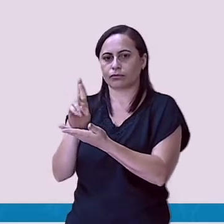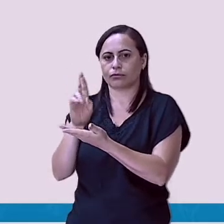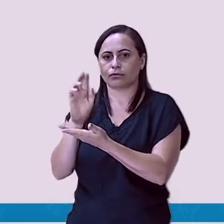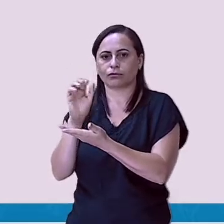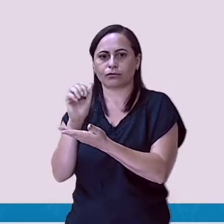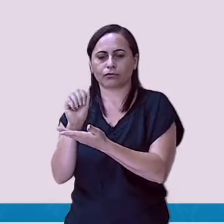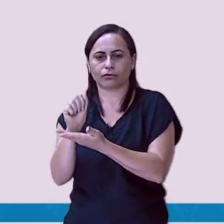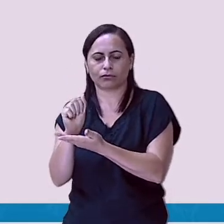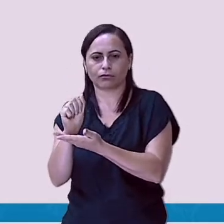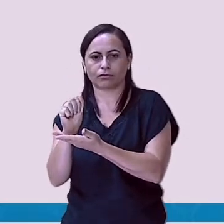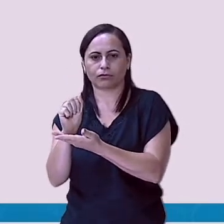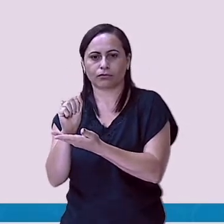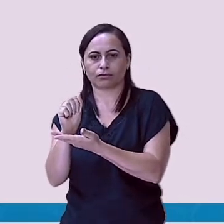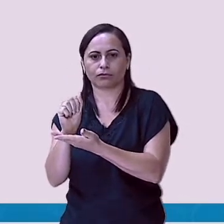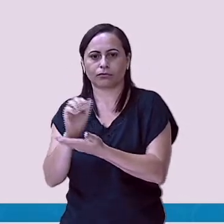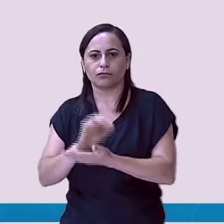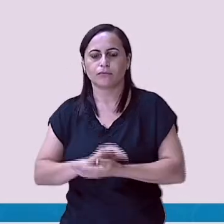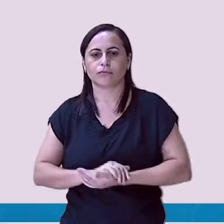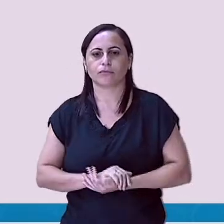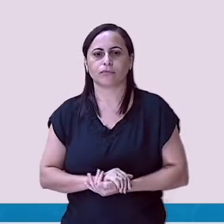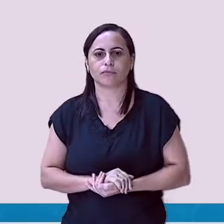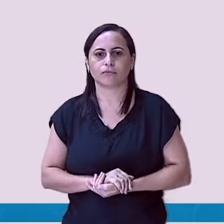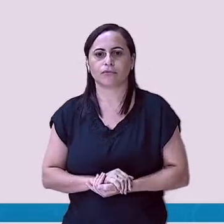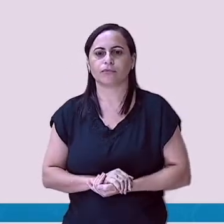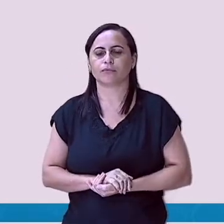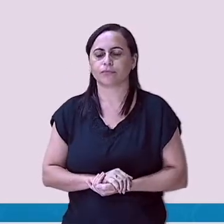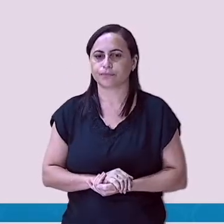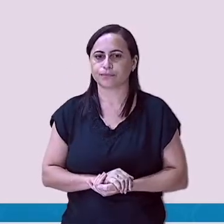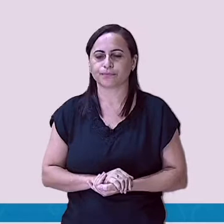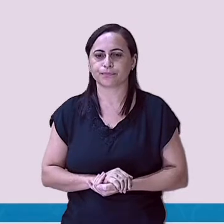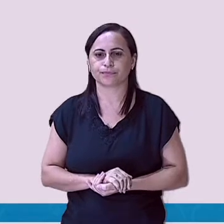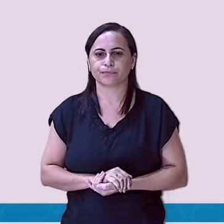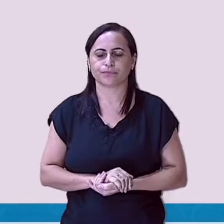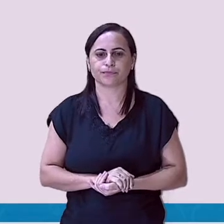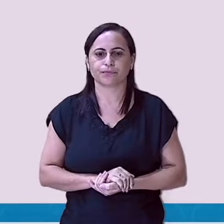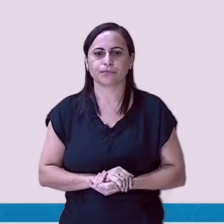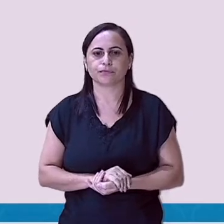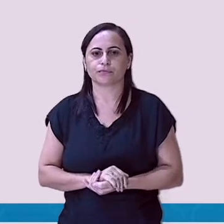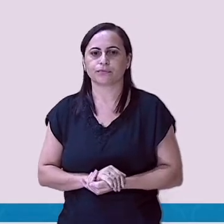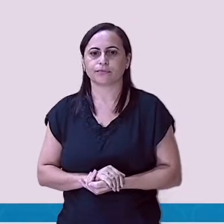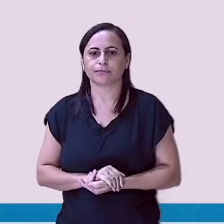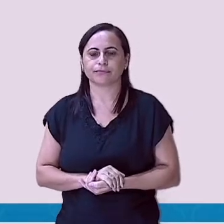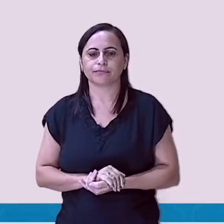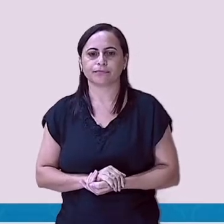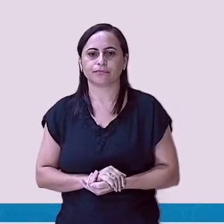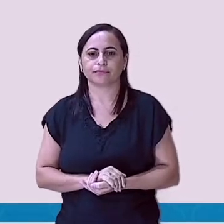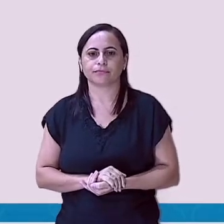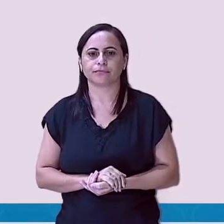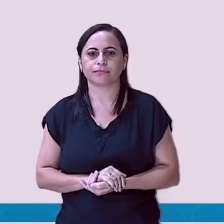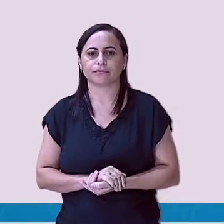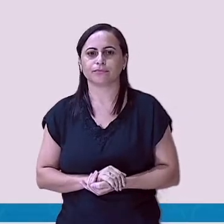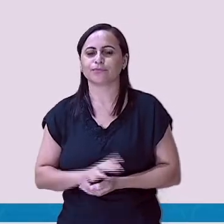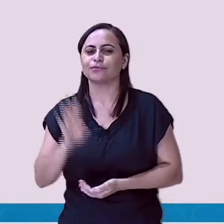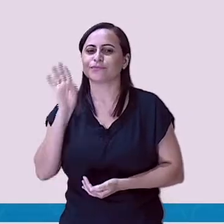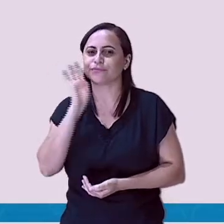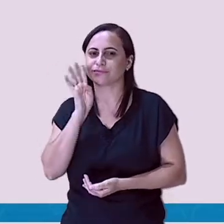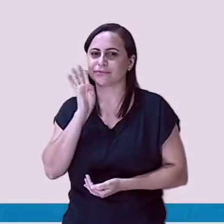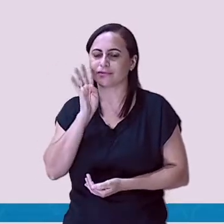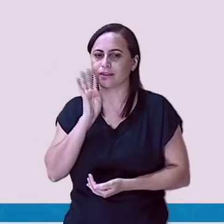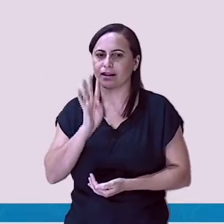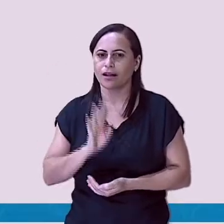Aqui a letra O. E aqui a letra A. Olha, crianças, que legal!